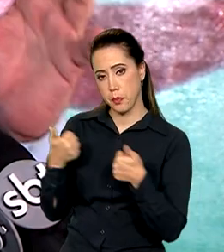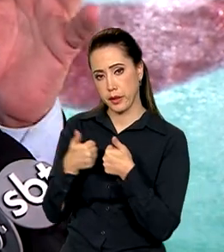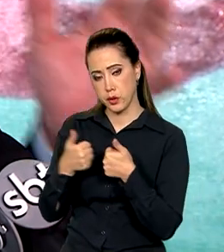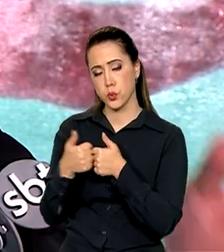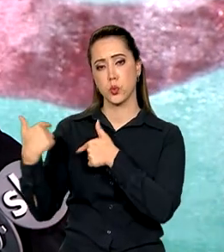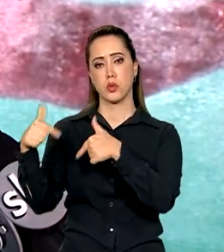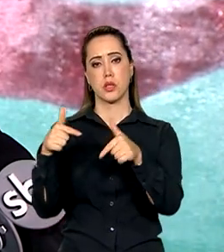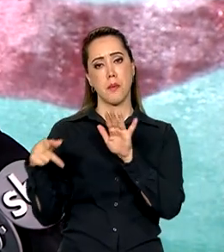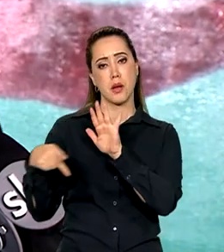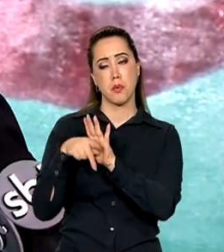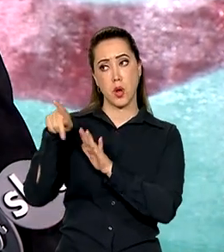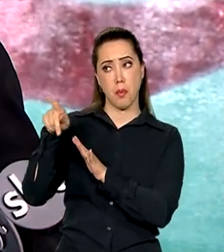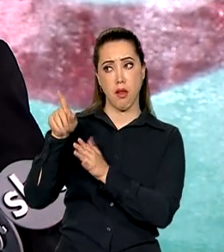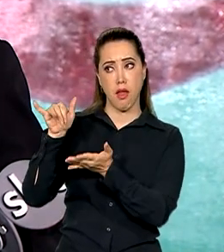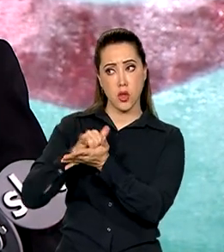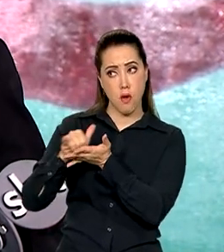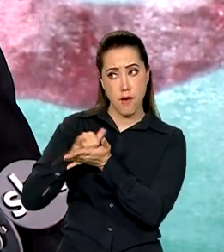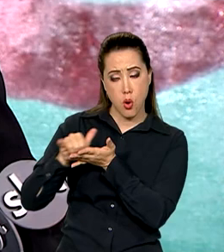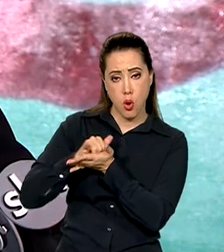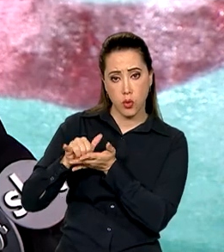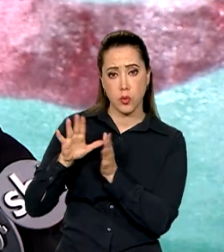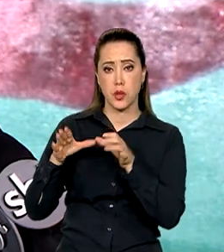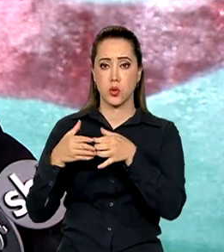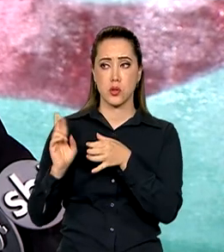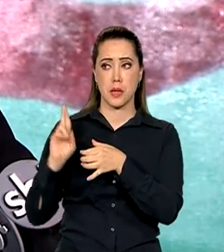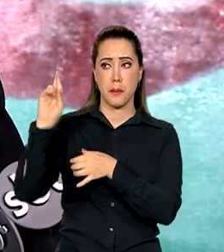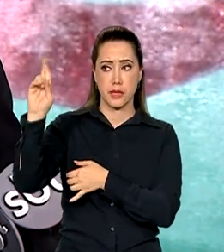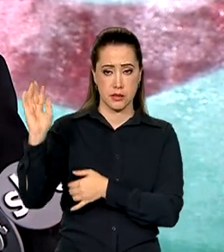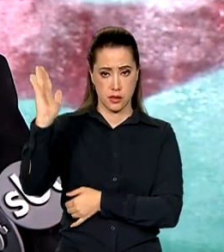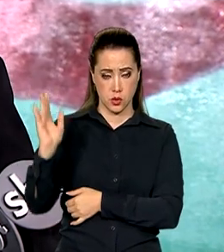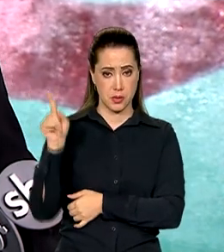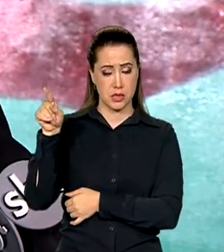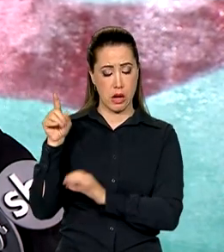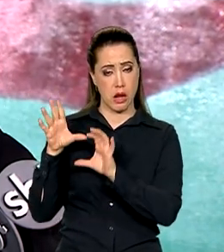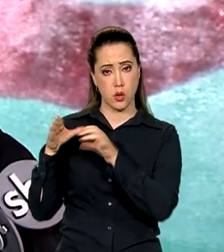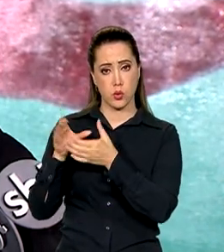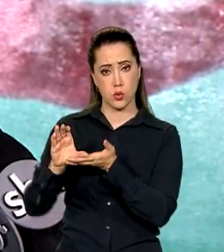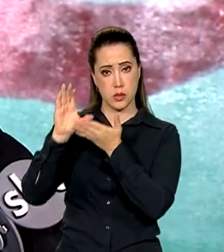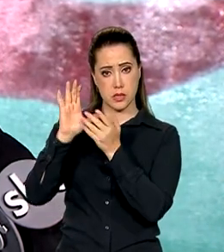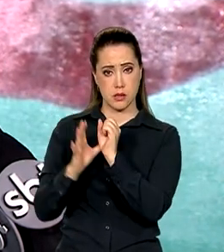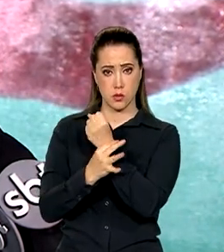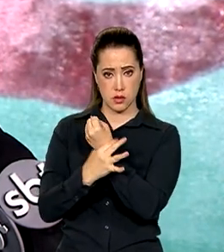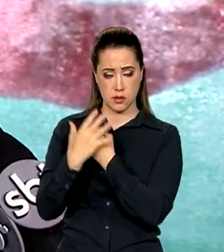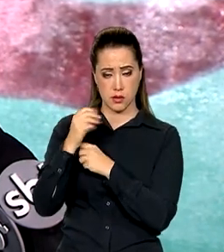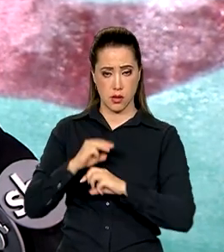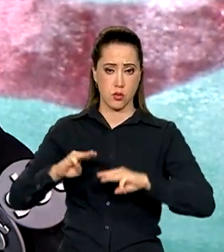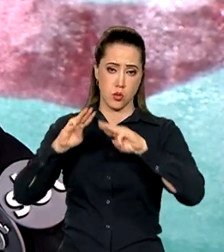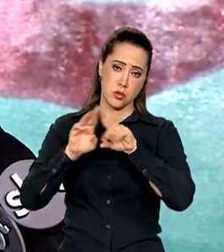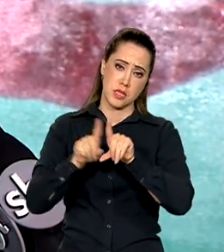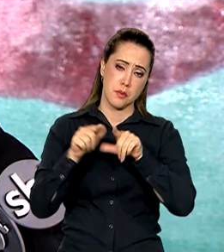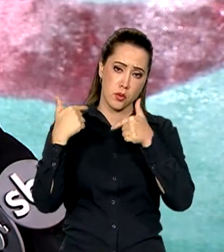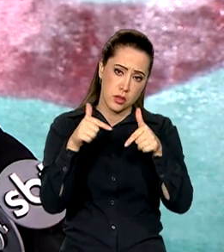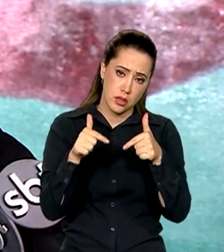o trabalho que é feito lá em Nova Iorque, pela nossa representação no Conselho de Segurança, mas acompanha muito também o